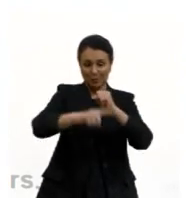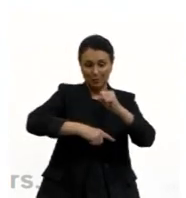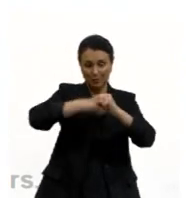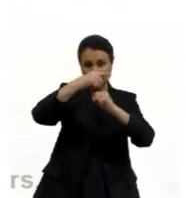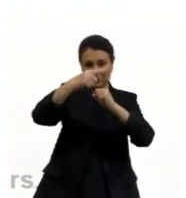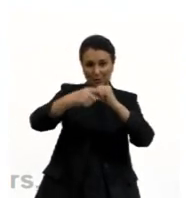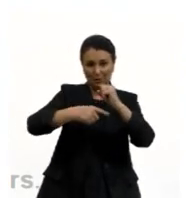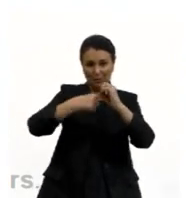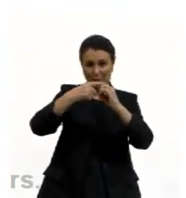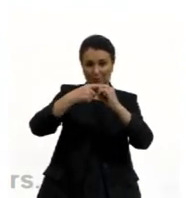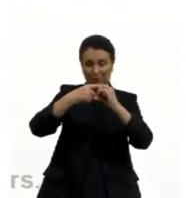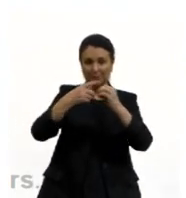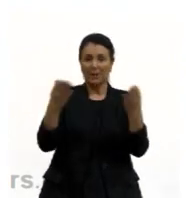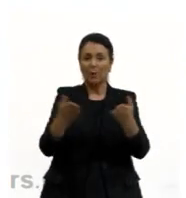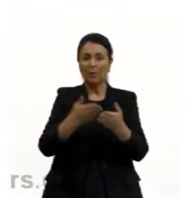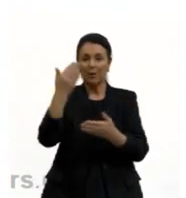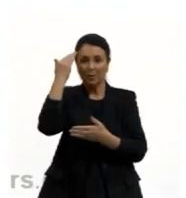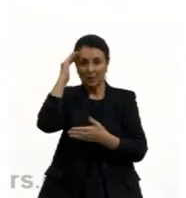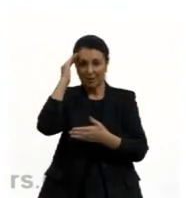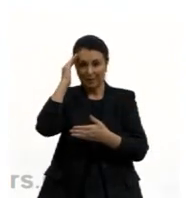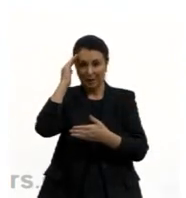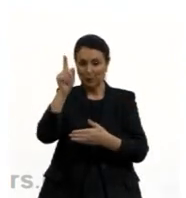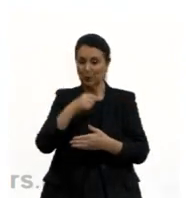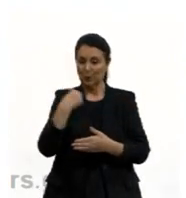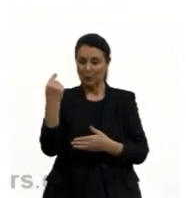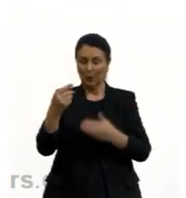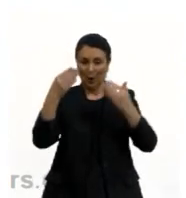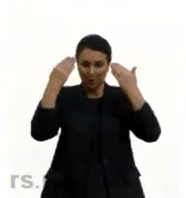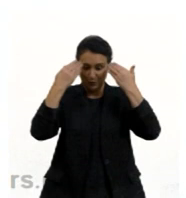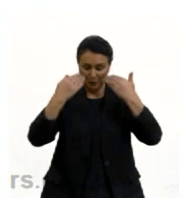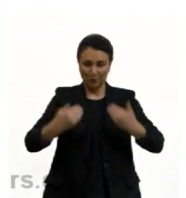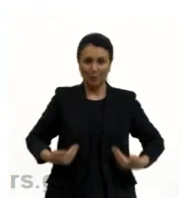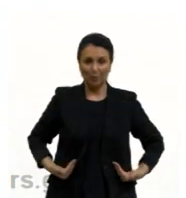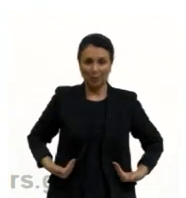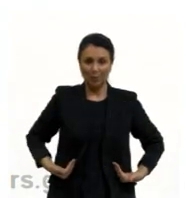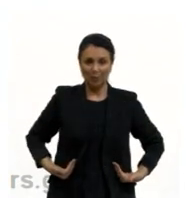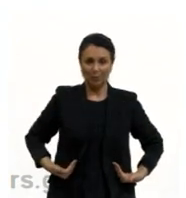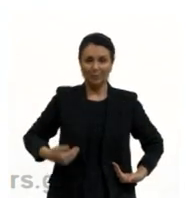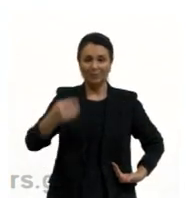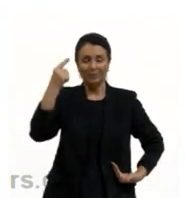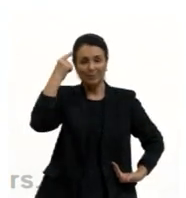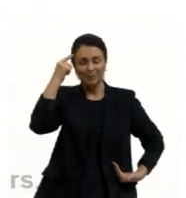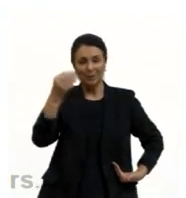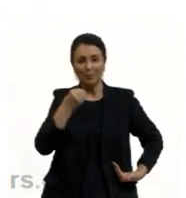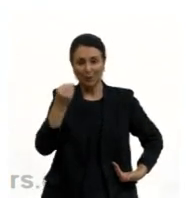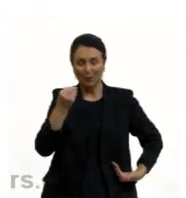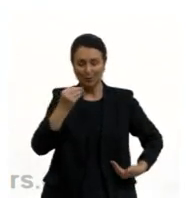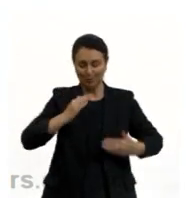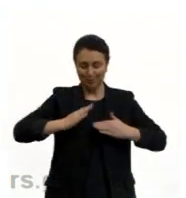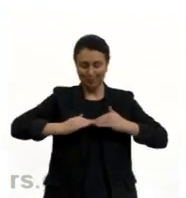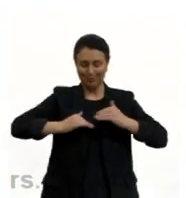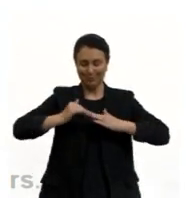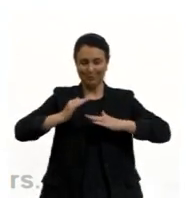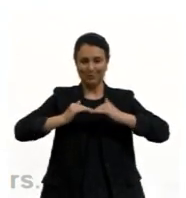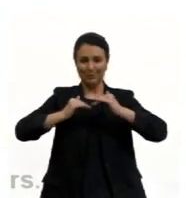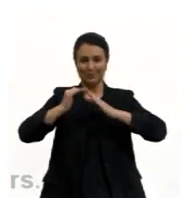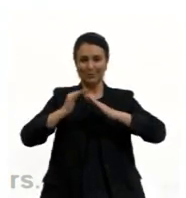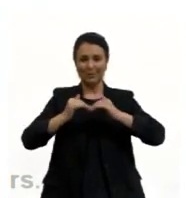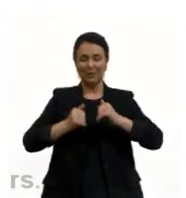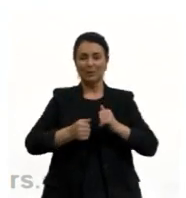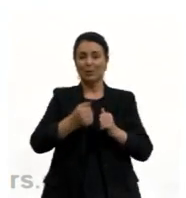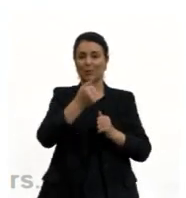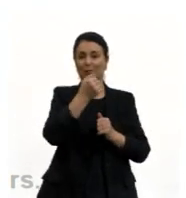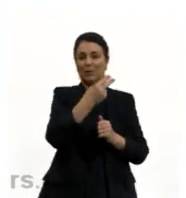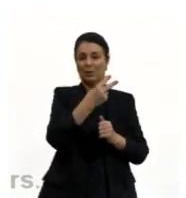Agora, para entender um pouquinho mais do nosso corpo, né, para a gente entender como que nós somos formados, a gente tem que pegar 21